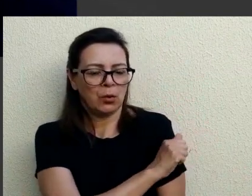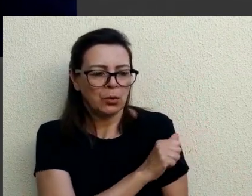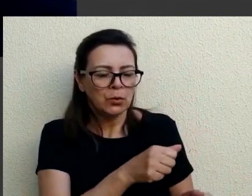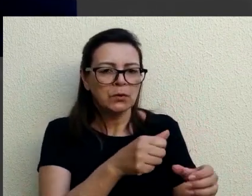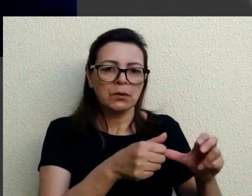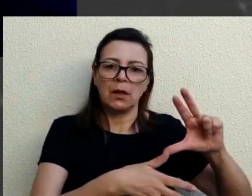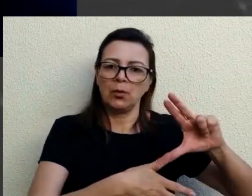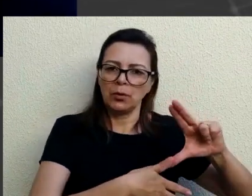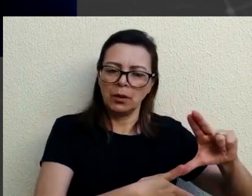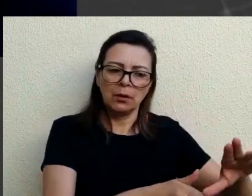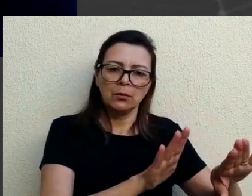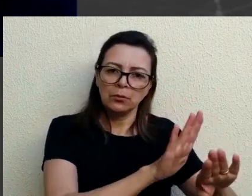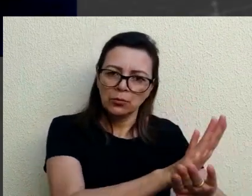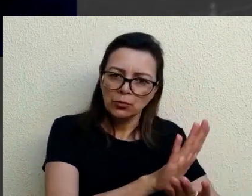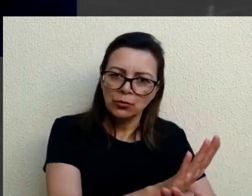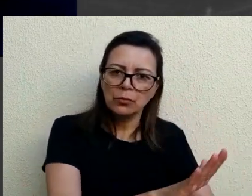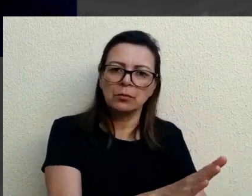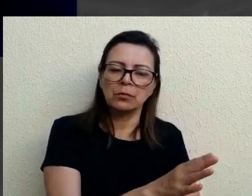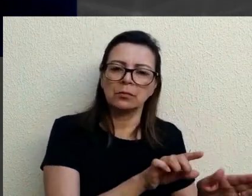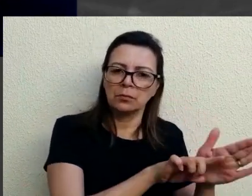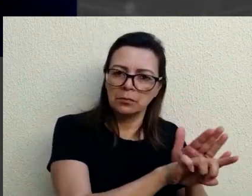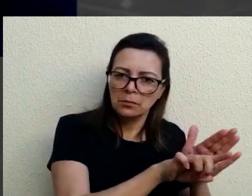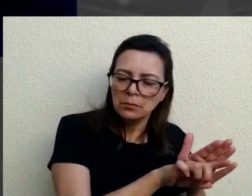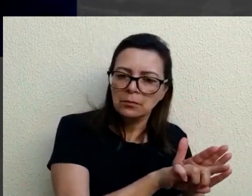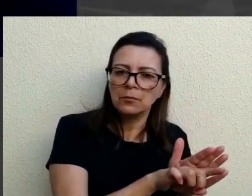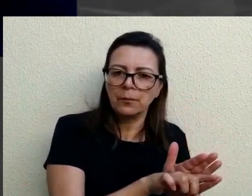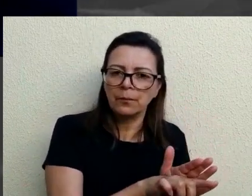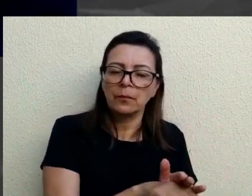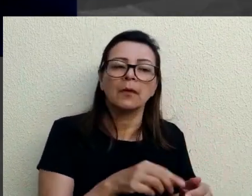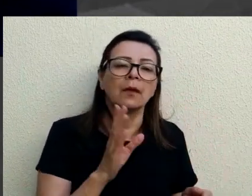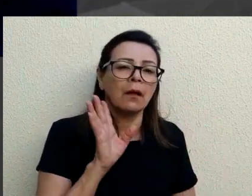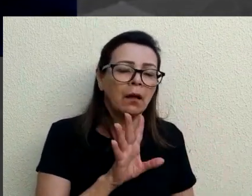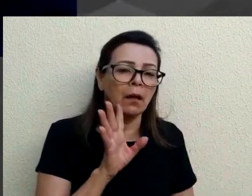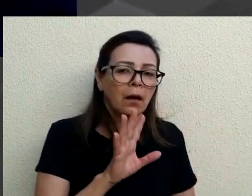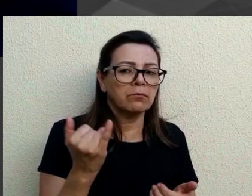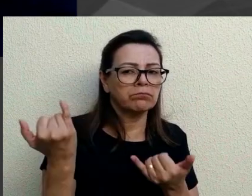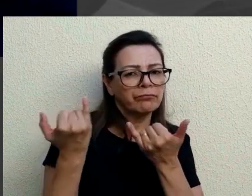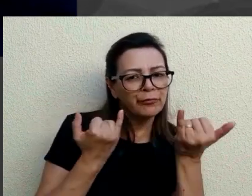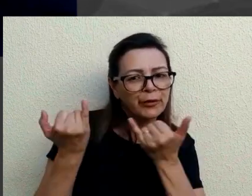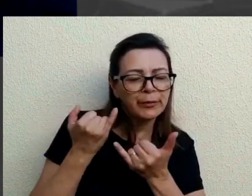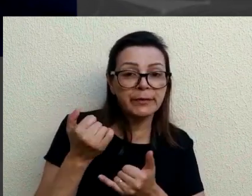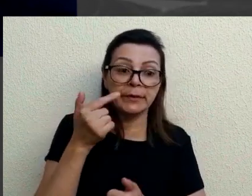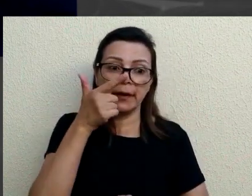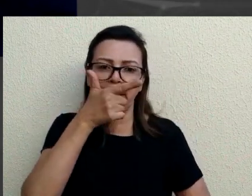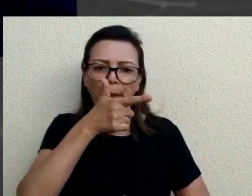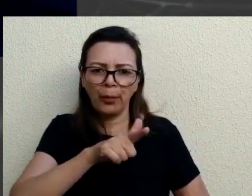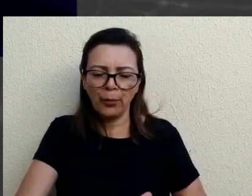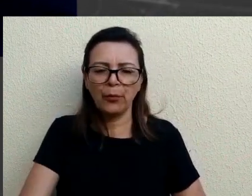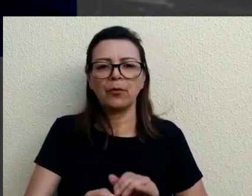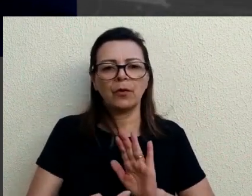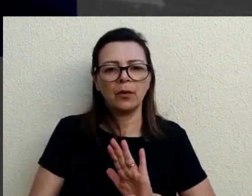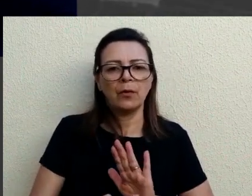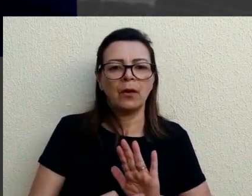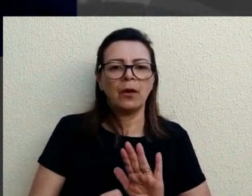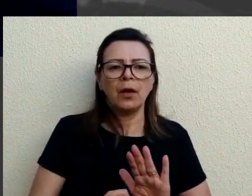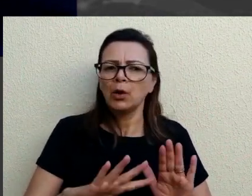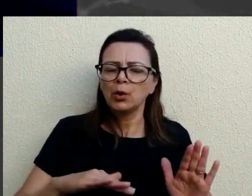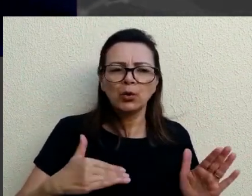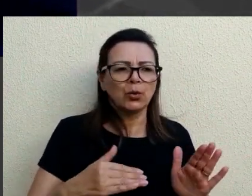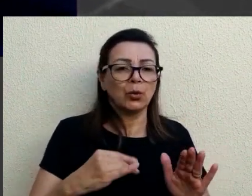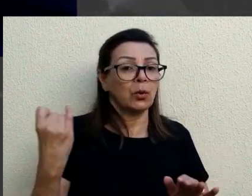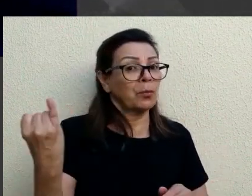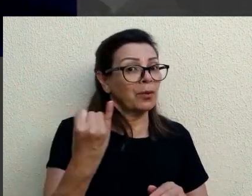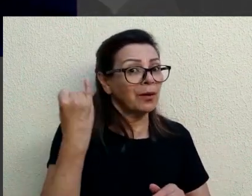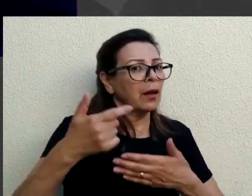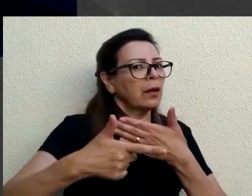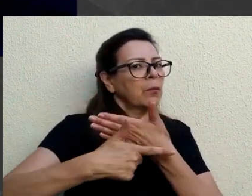os nossos estudantes que estão aí te auxiliando também. Eu acho que foi muito legal para a gente poder mais uma vez reforçar e